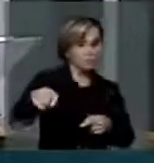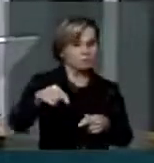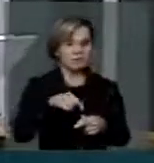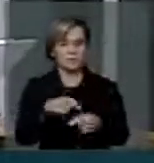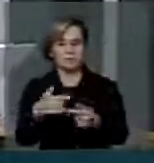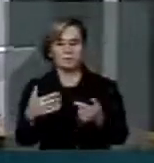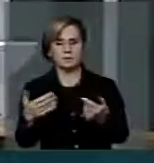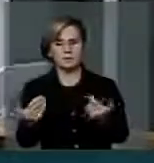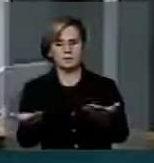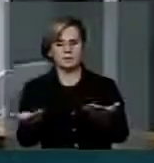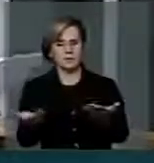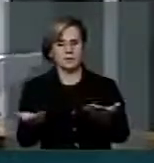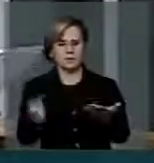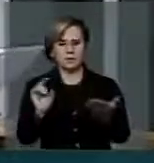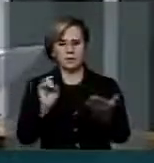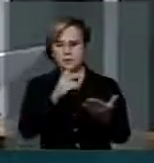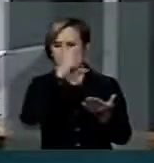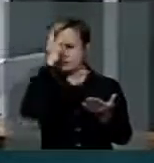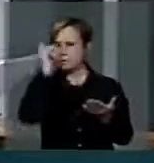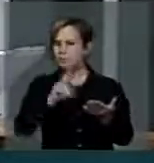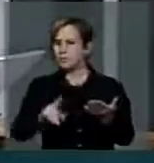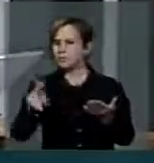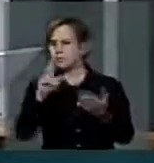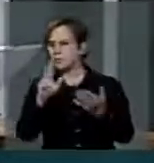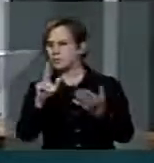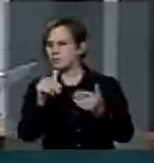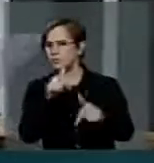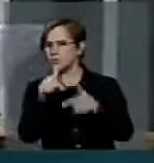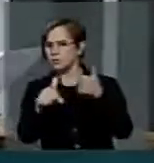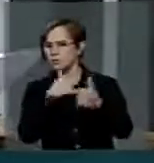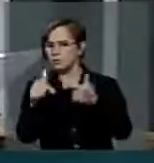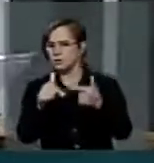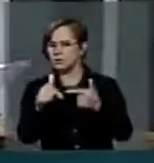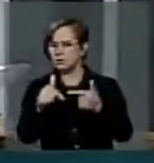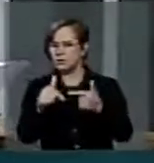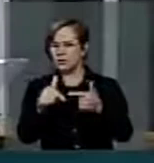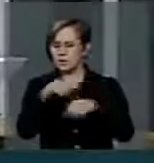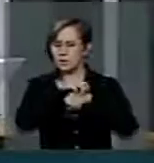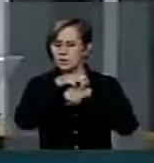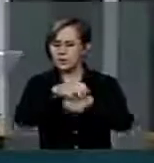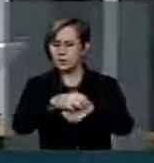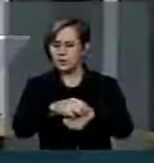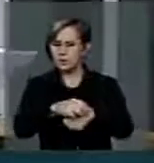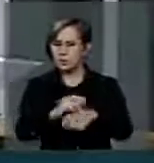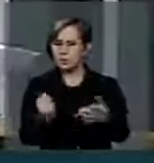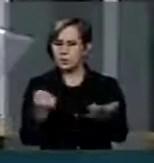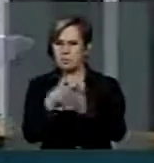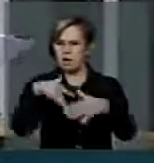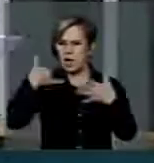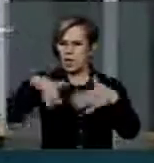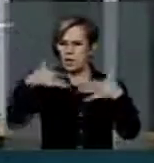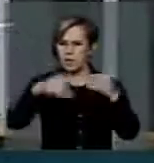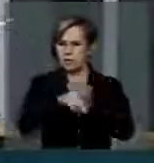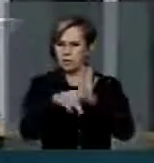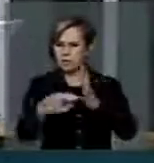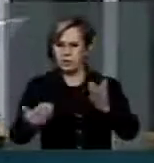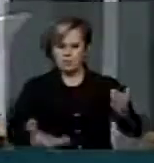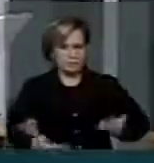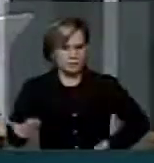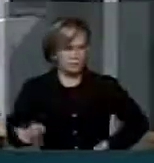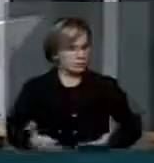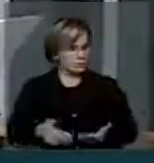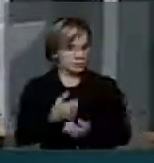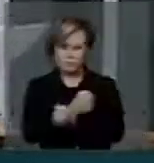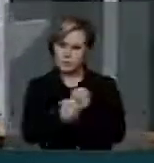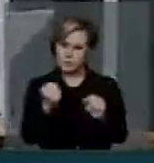apenas o usuário desse serviço arque com os custos elevados da realização desse serviço, da prestação